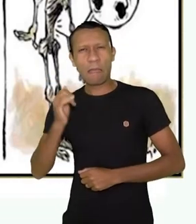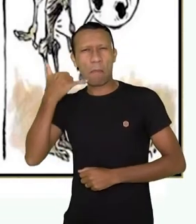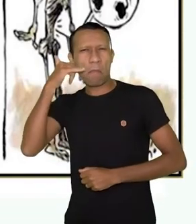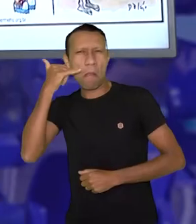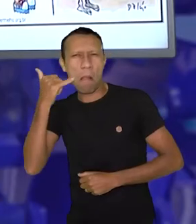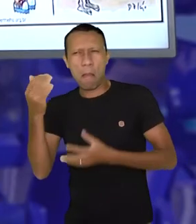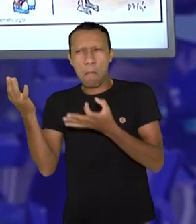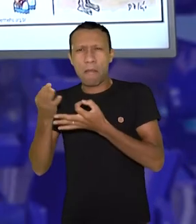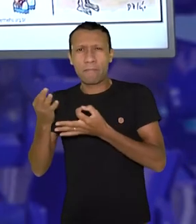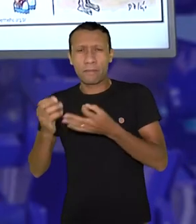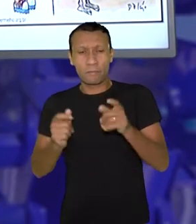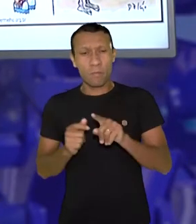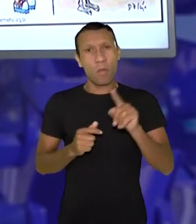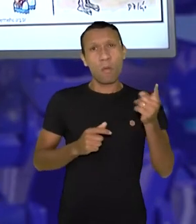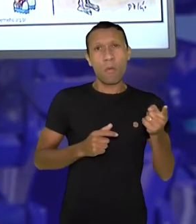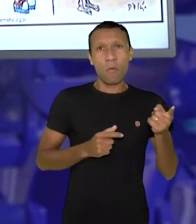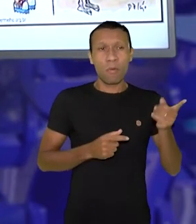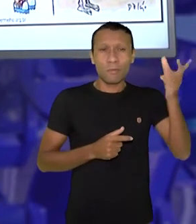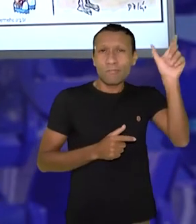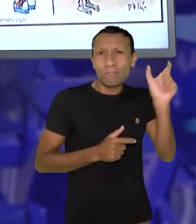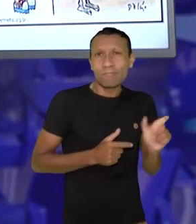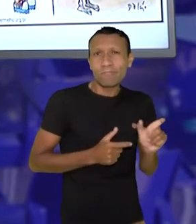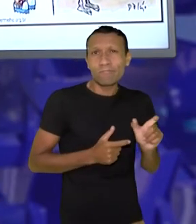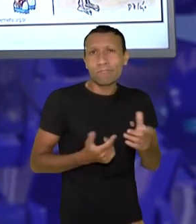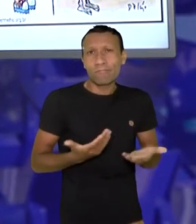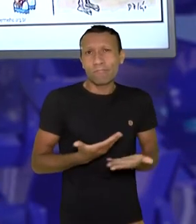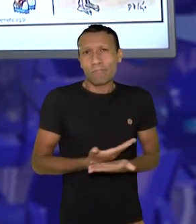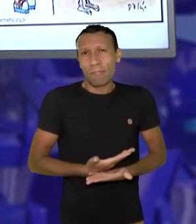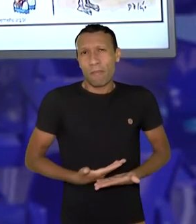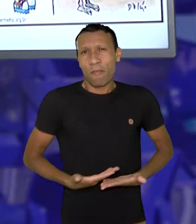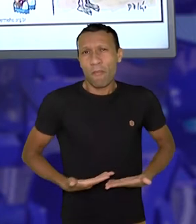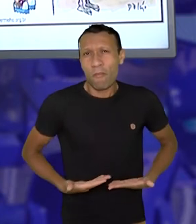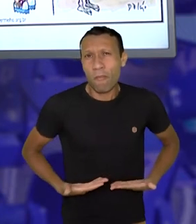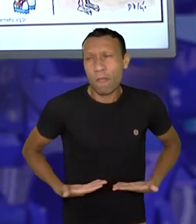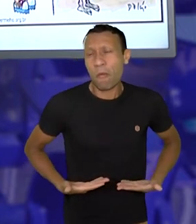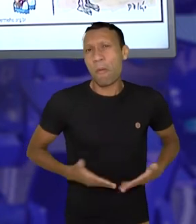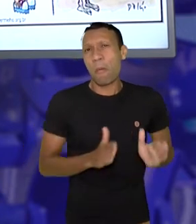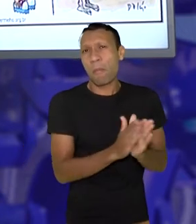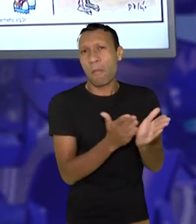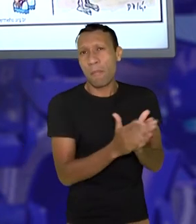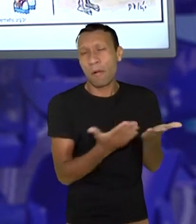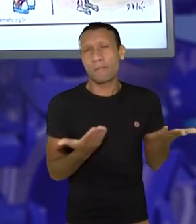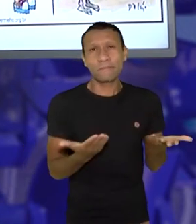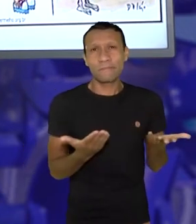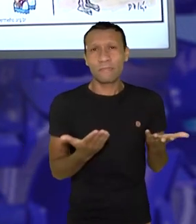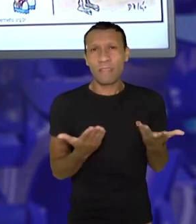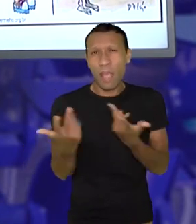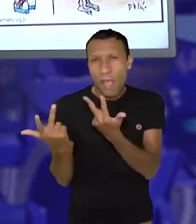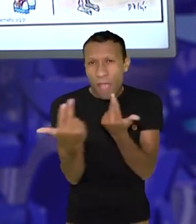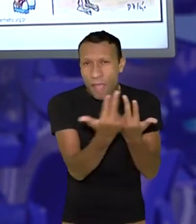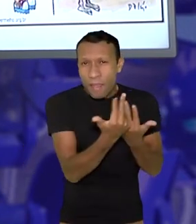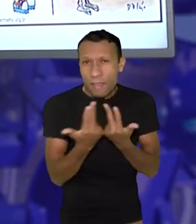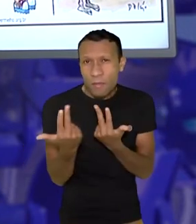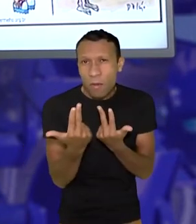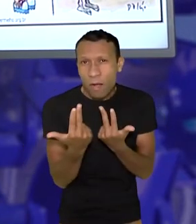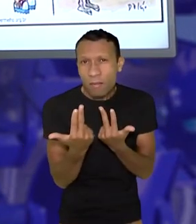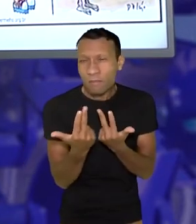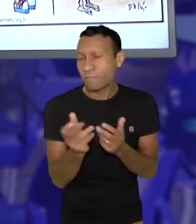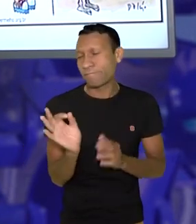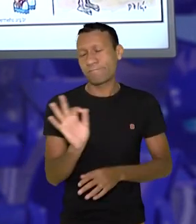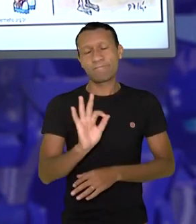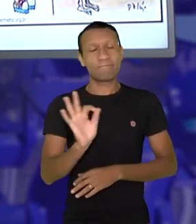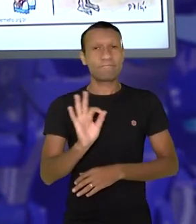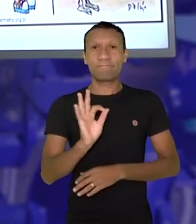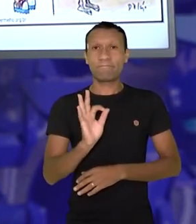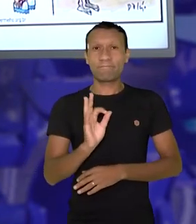aliás, que nós vamos detectar que de fato nem todo mundo vai ter esse acesso. Será